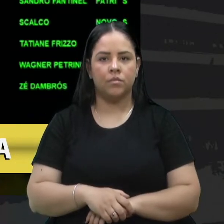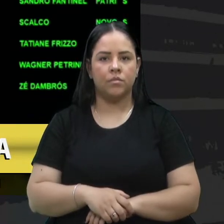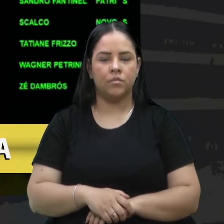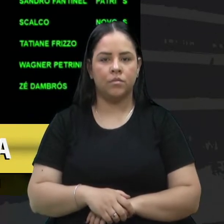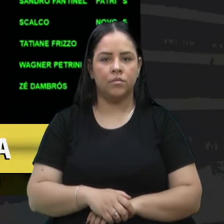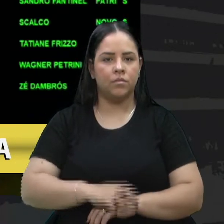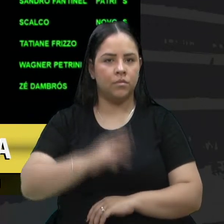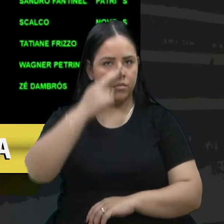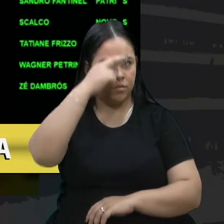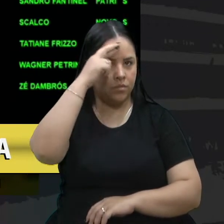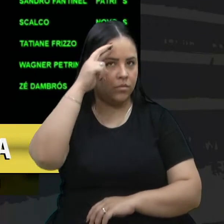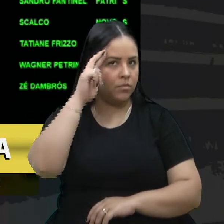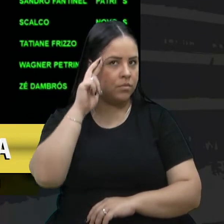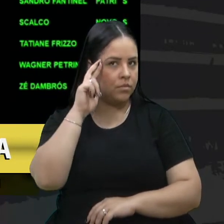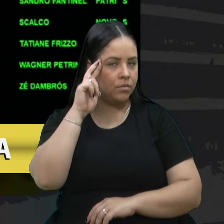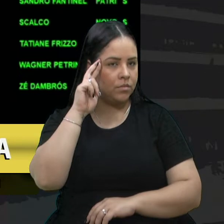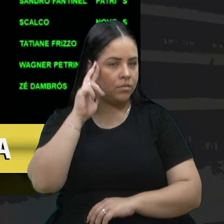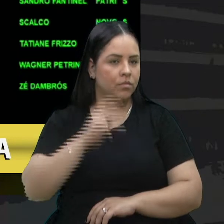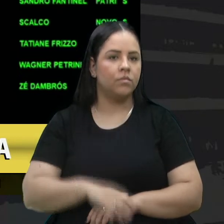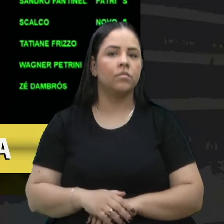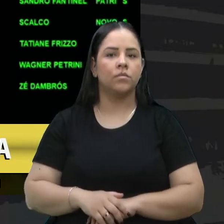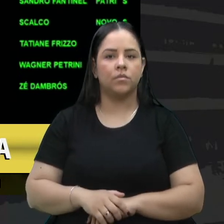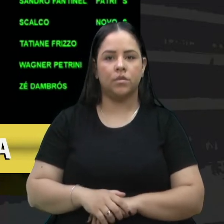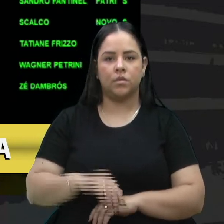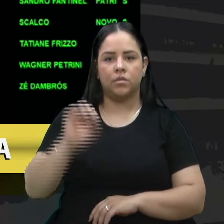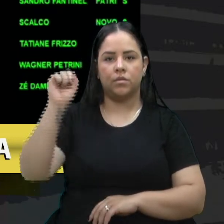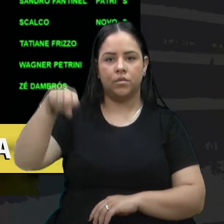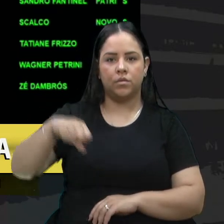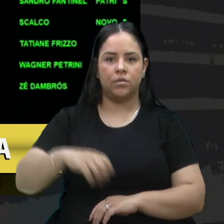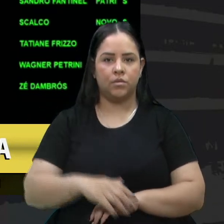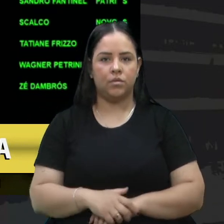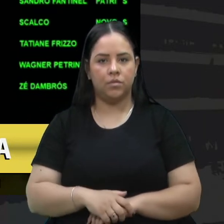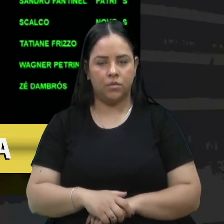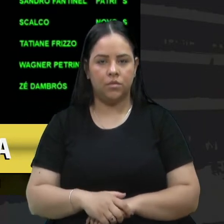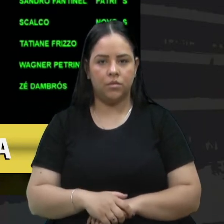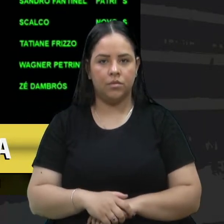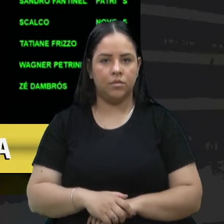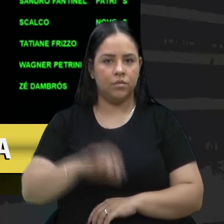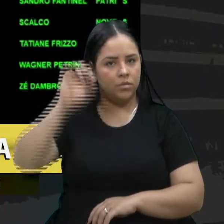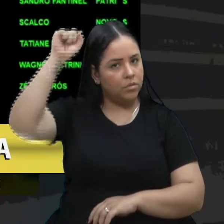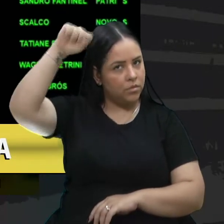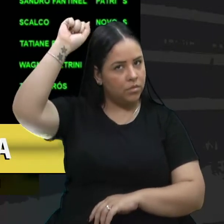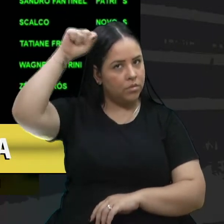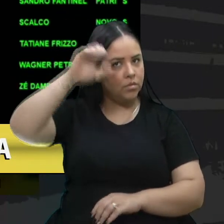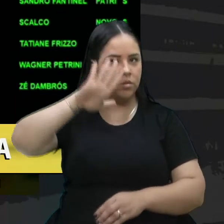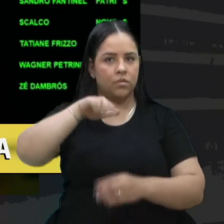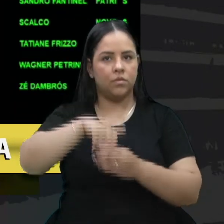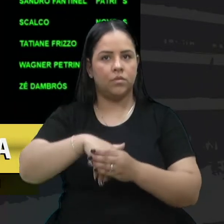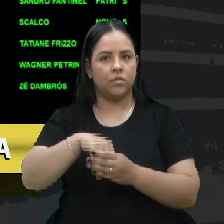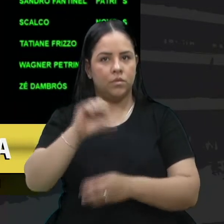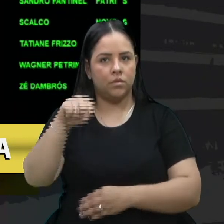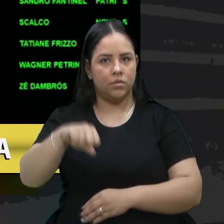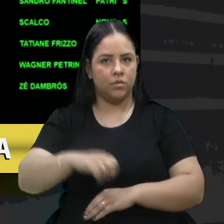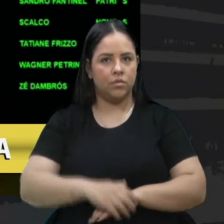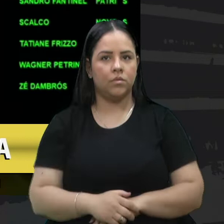Rafael Bueno? Sim. Sim. Vereador Xuxa? Voto sim, Presidente. Vota sim.